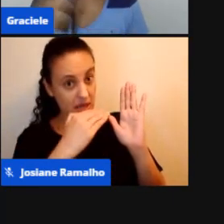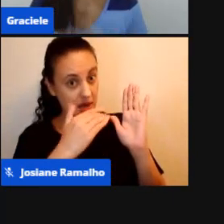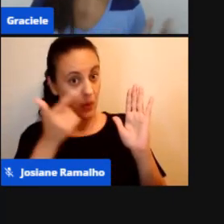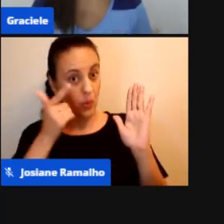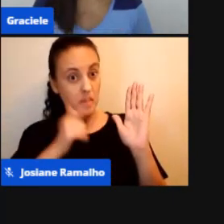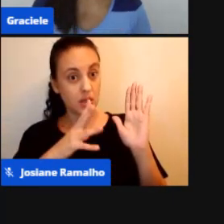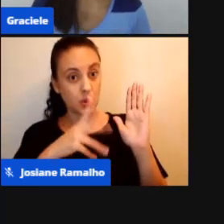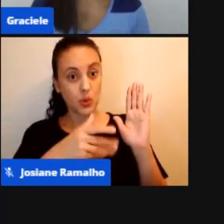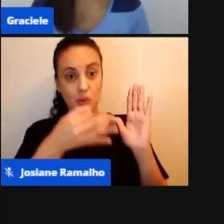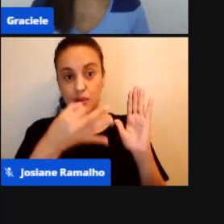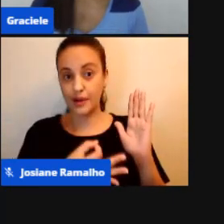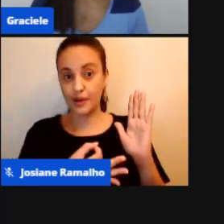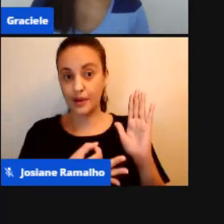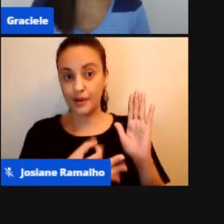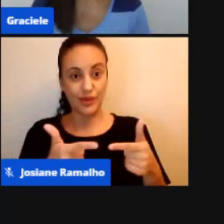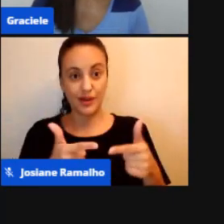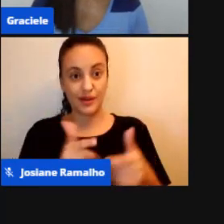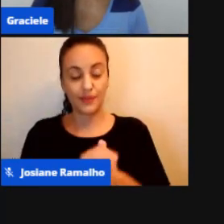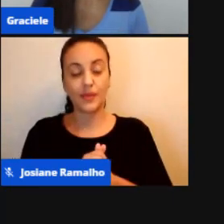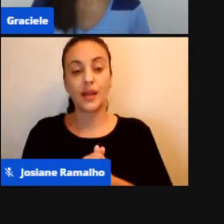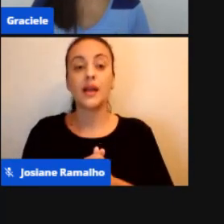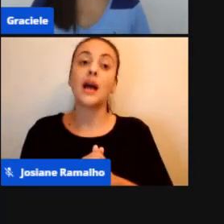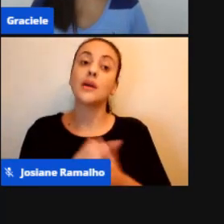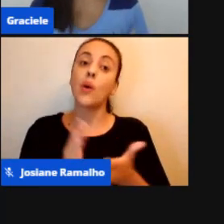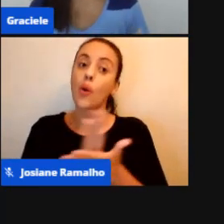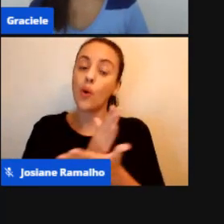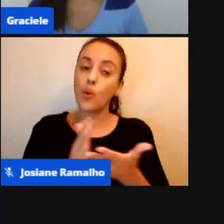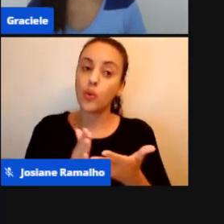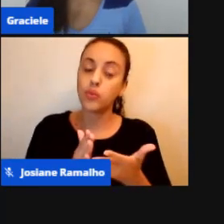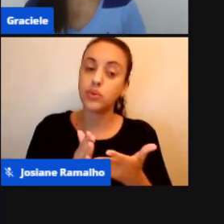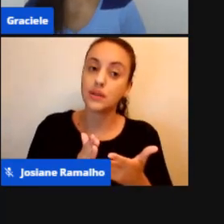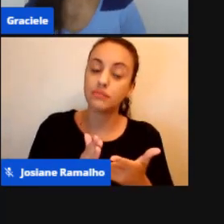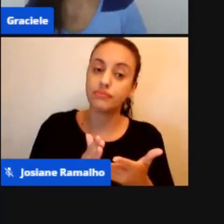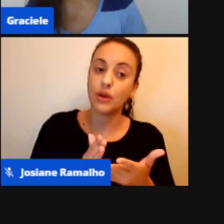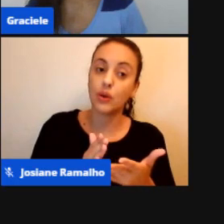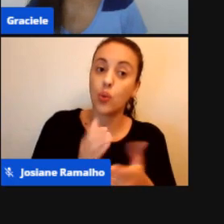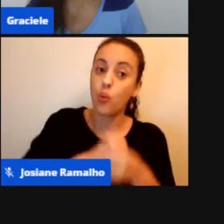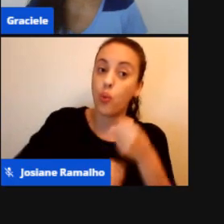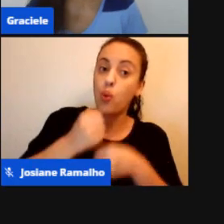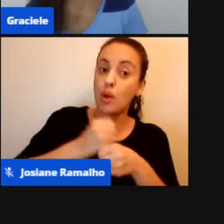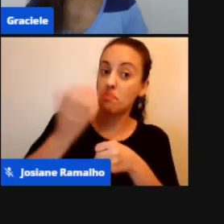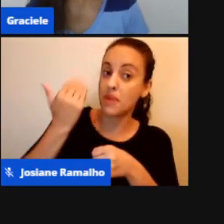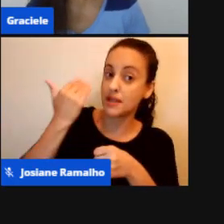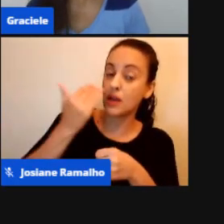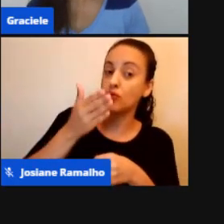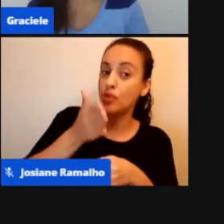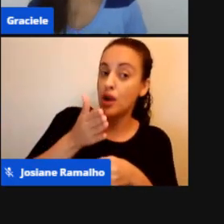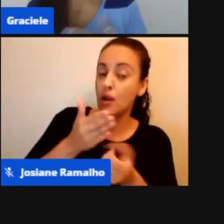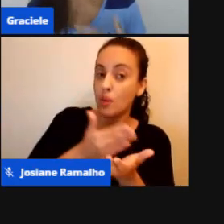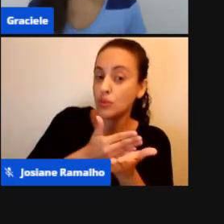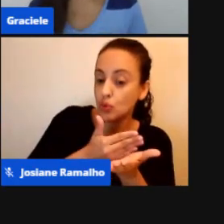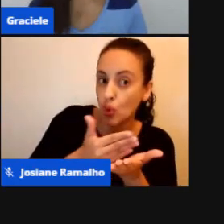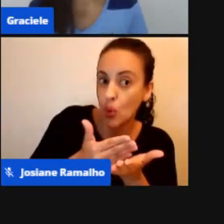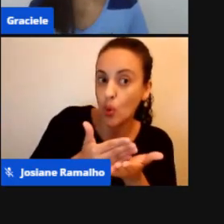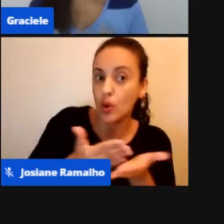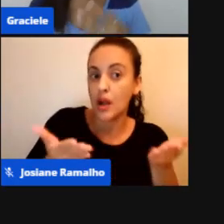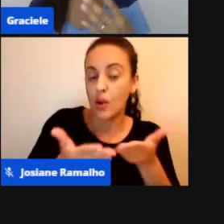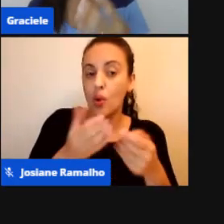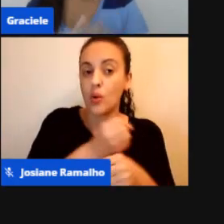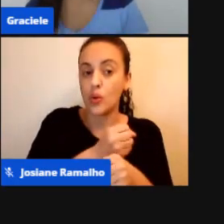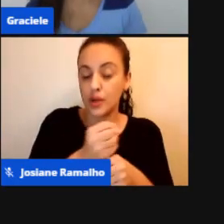foram Criadas O ano passado Que este ano Estão sendo Aprimoradas E que algumas